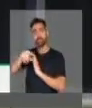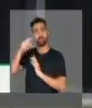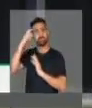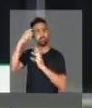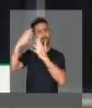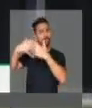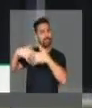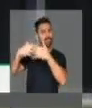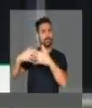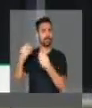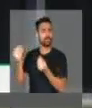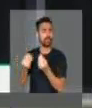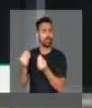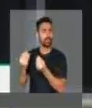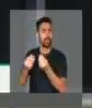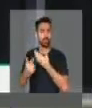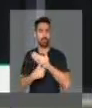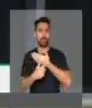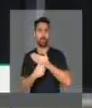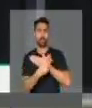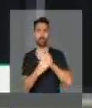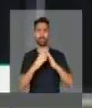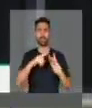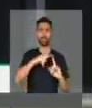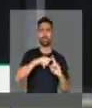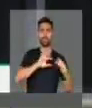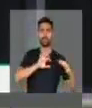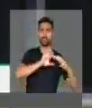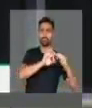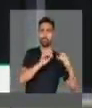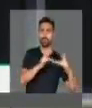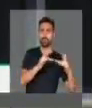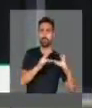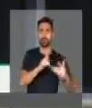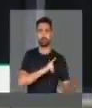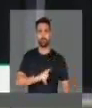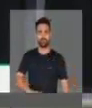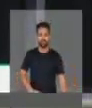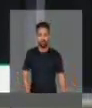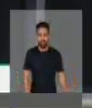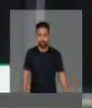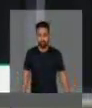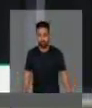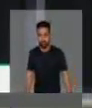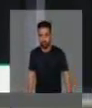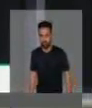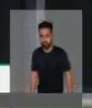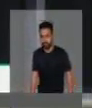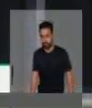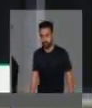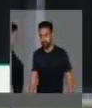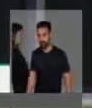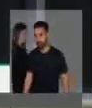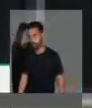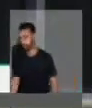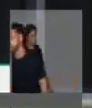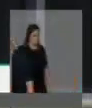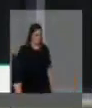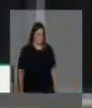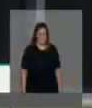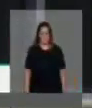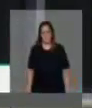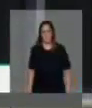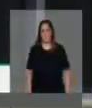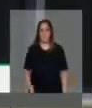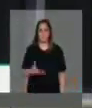do papel da igreja e suas relações com o Estado. A proposta de Lutero era corrigir certas